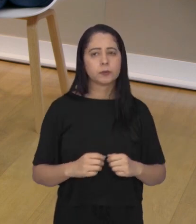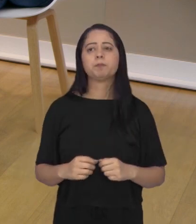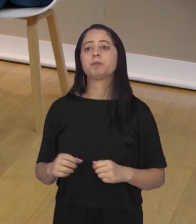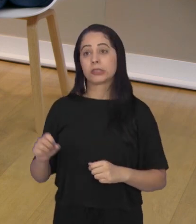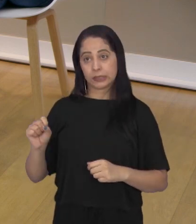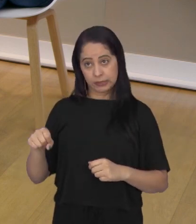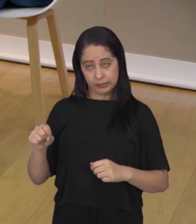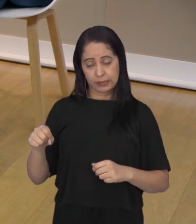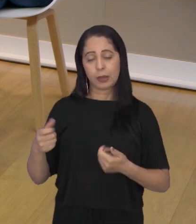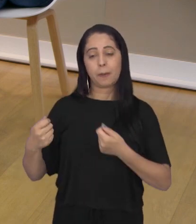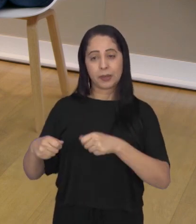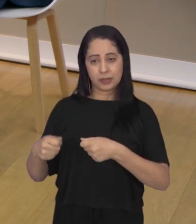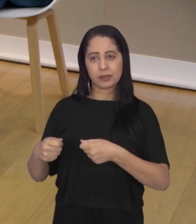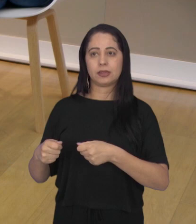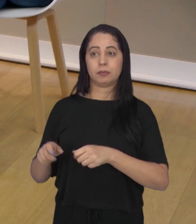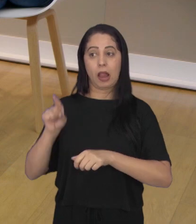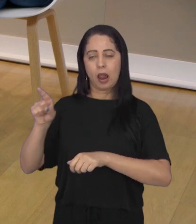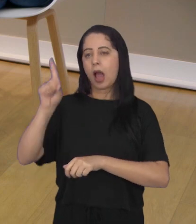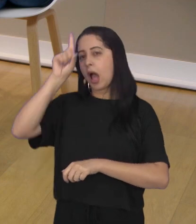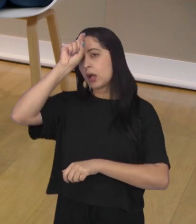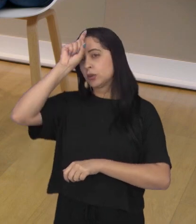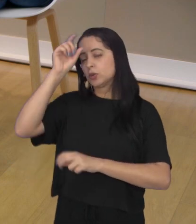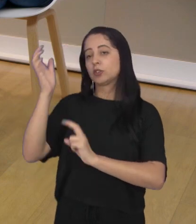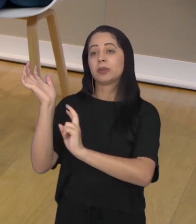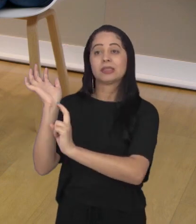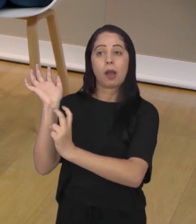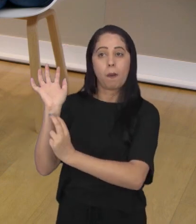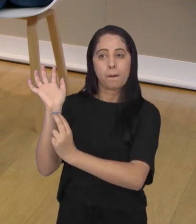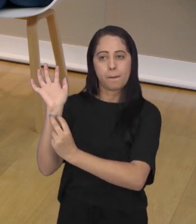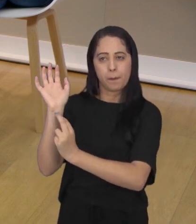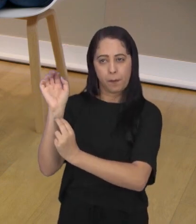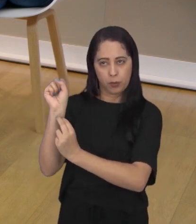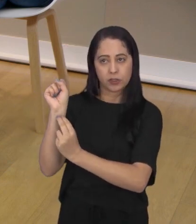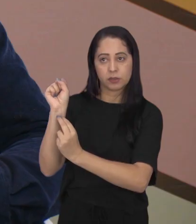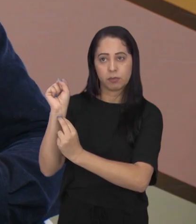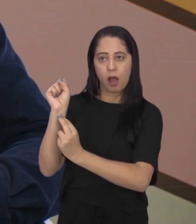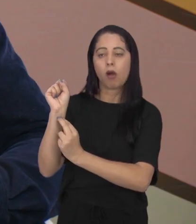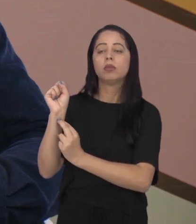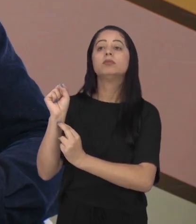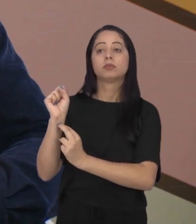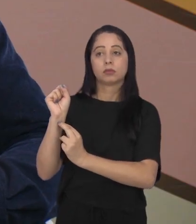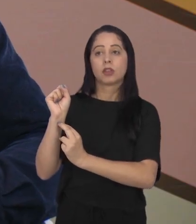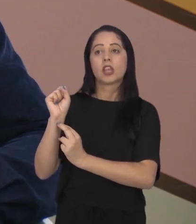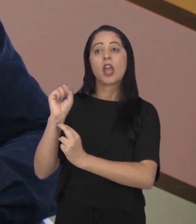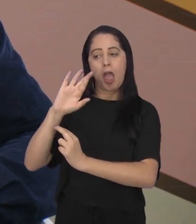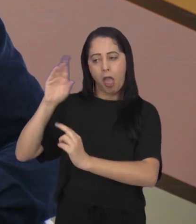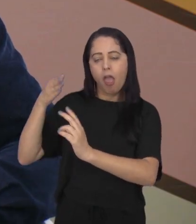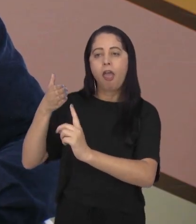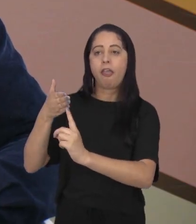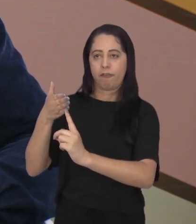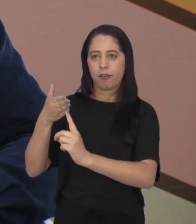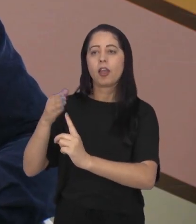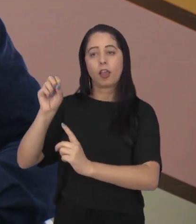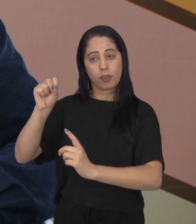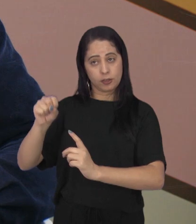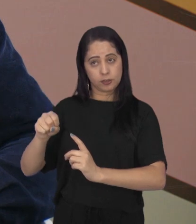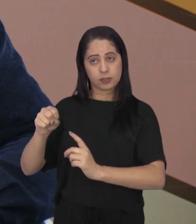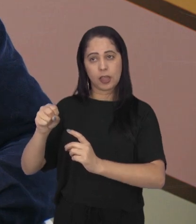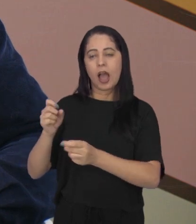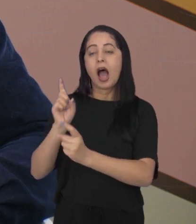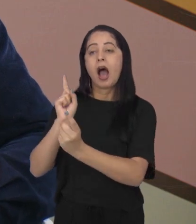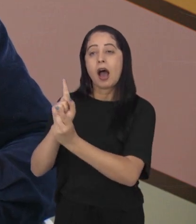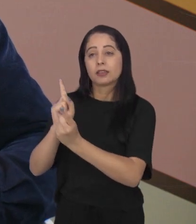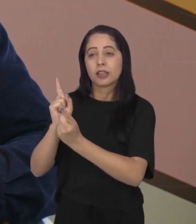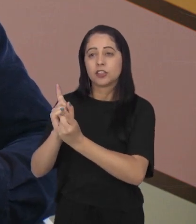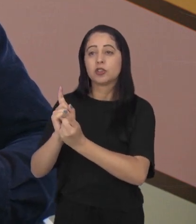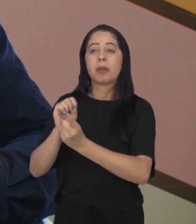psicológico? Sim. O hospital municipal, onde trabalho, ele é referência em atendimentos de trauma,